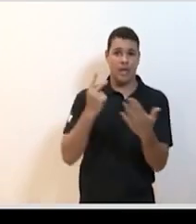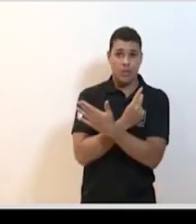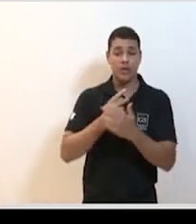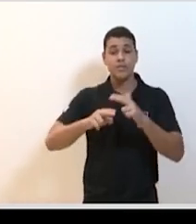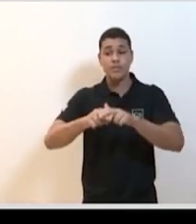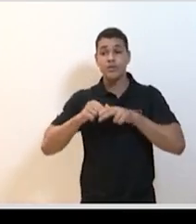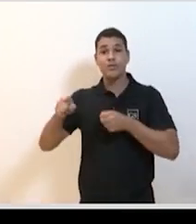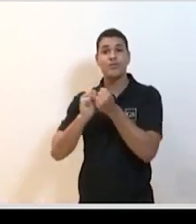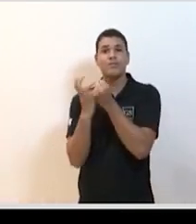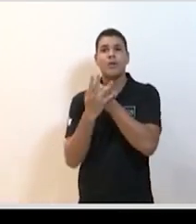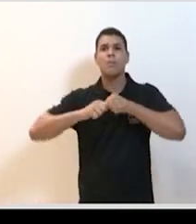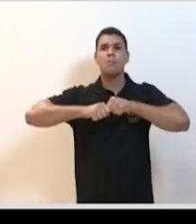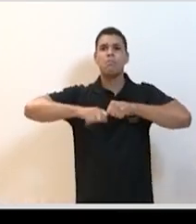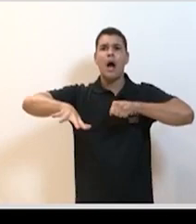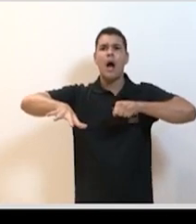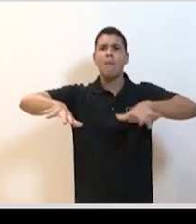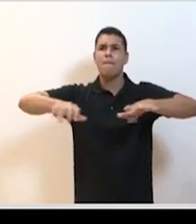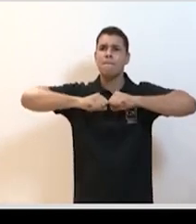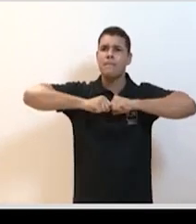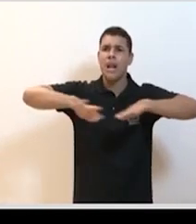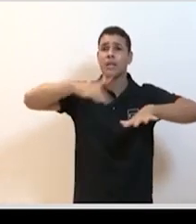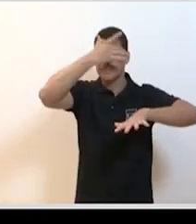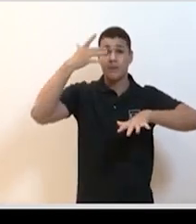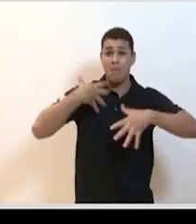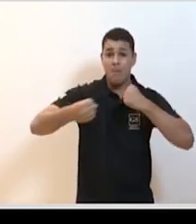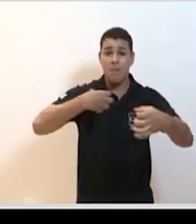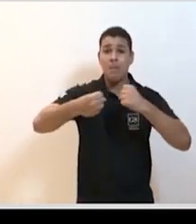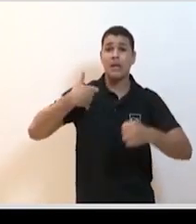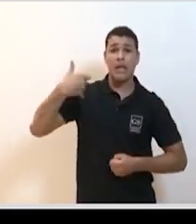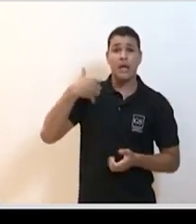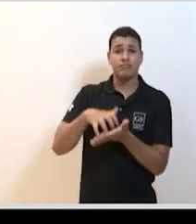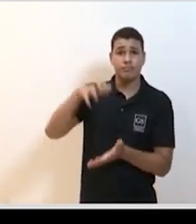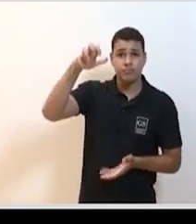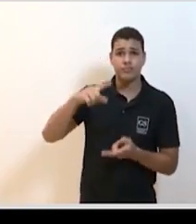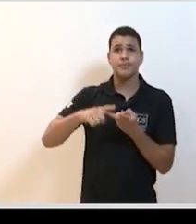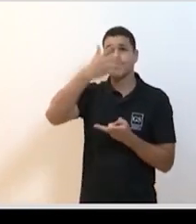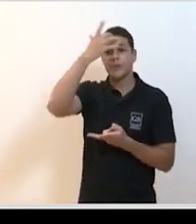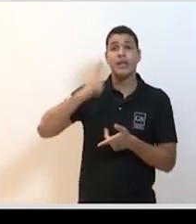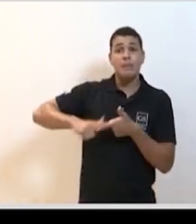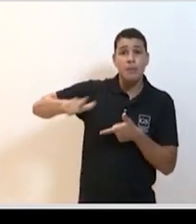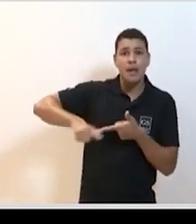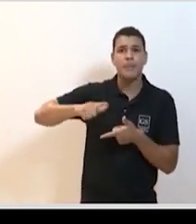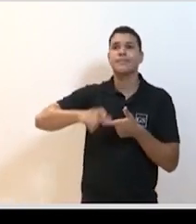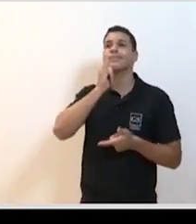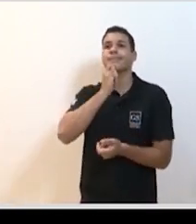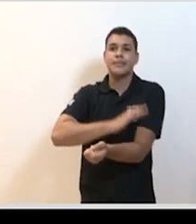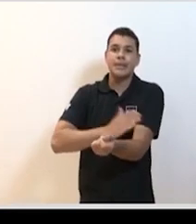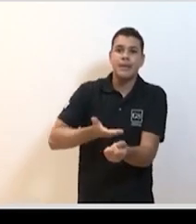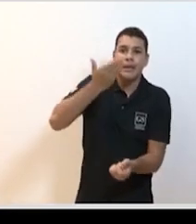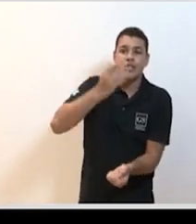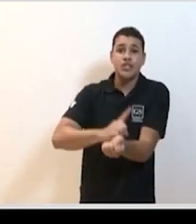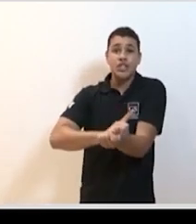vulnerabilidade. Não há muita coisa estranha aí em relação à idade. Já aparecia nas epidemias de influência. A diabetes também aparece sempre como